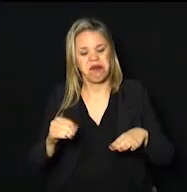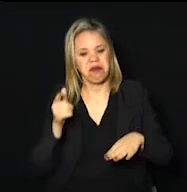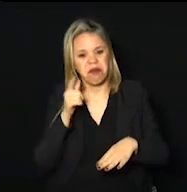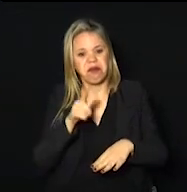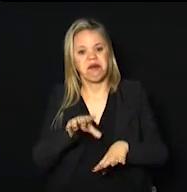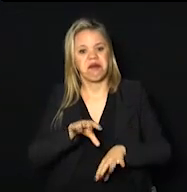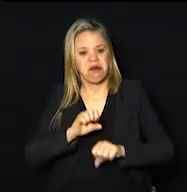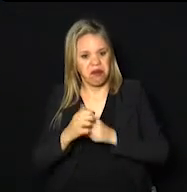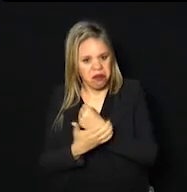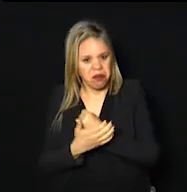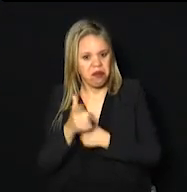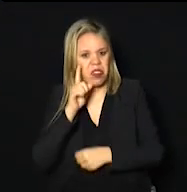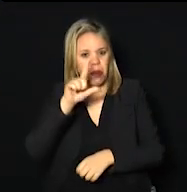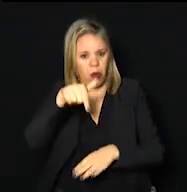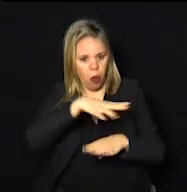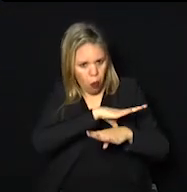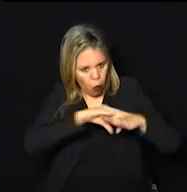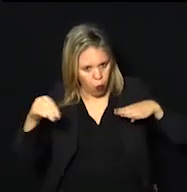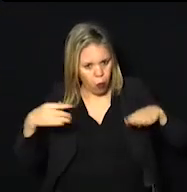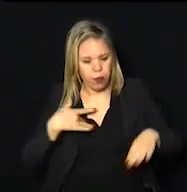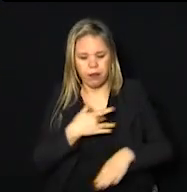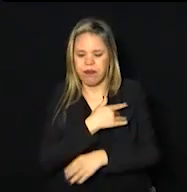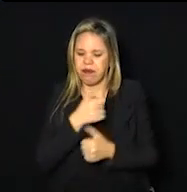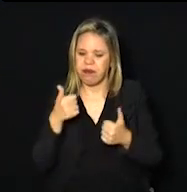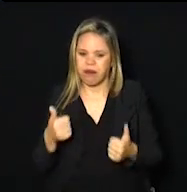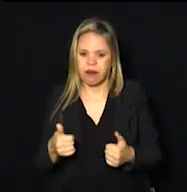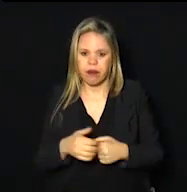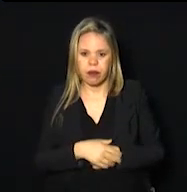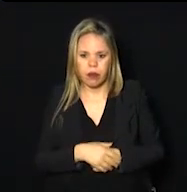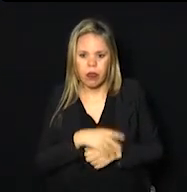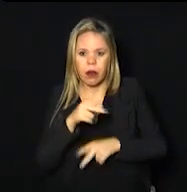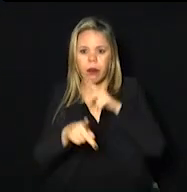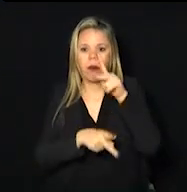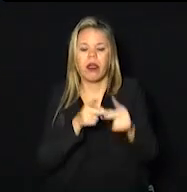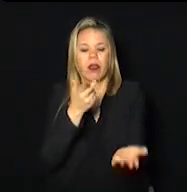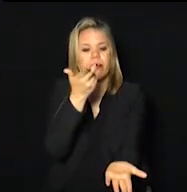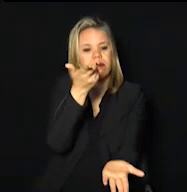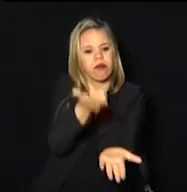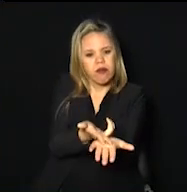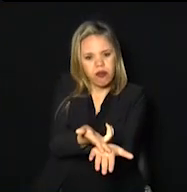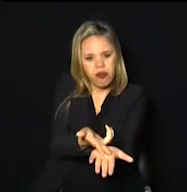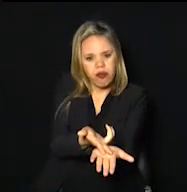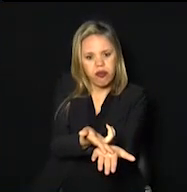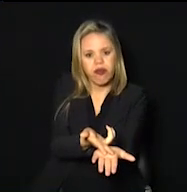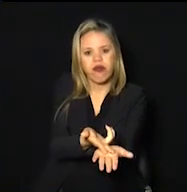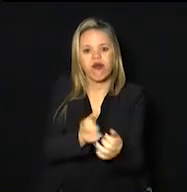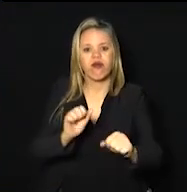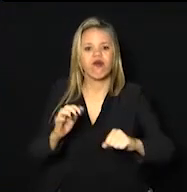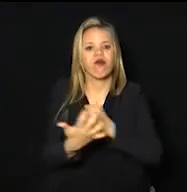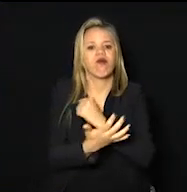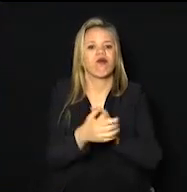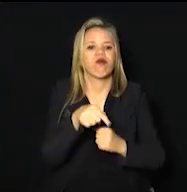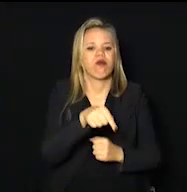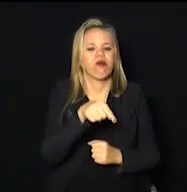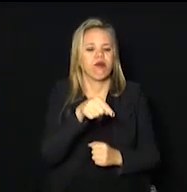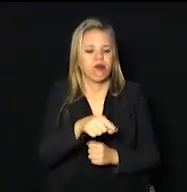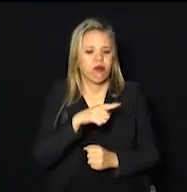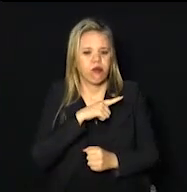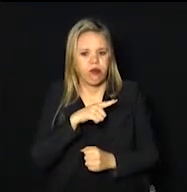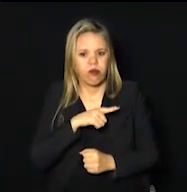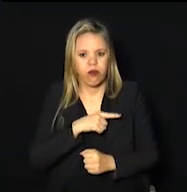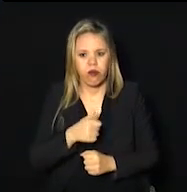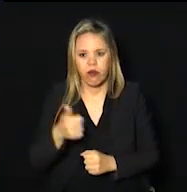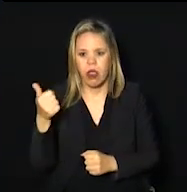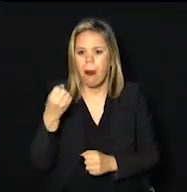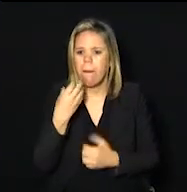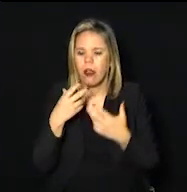e que recuperaram a sua saúde. Pessoas internadas com Covid. Aqui vem a primeira boa